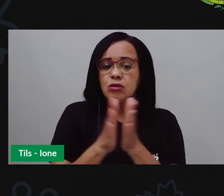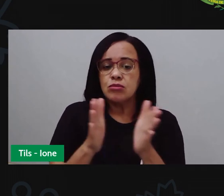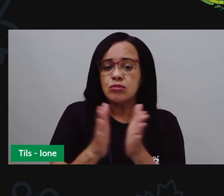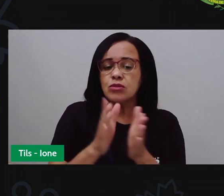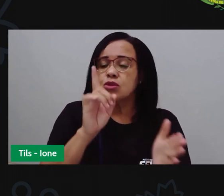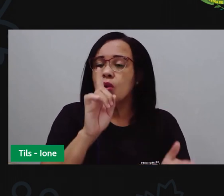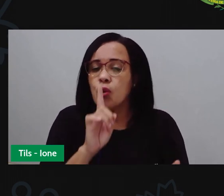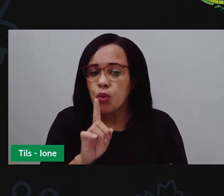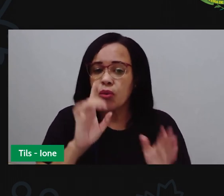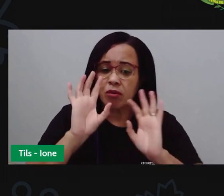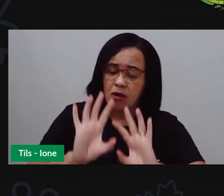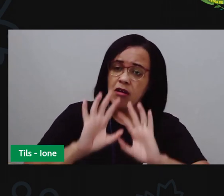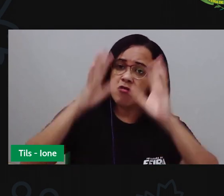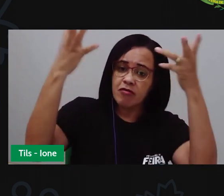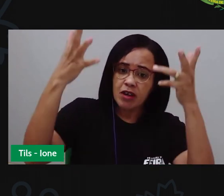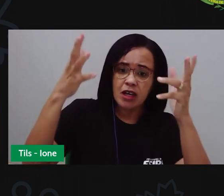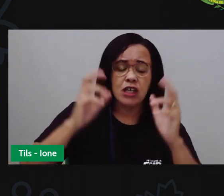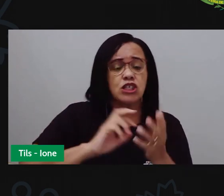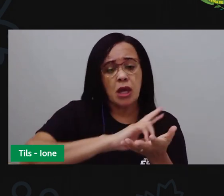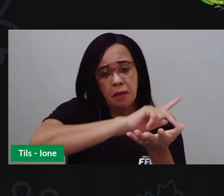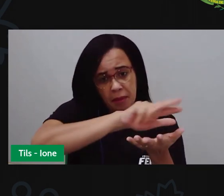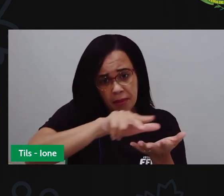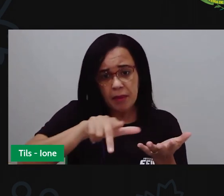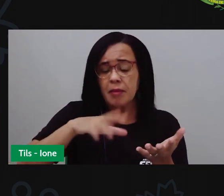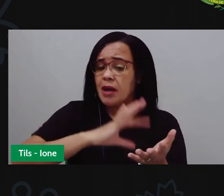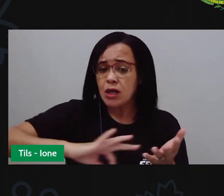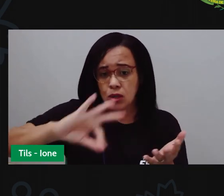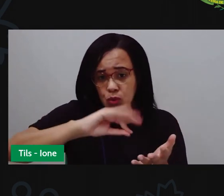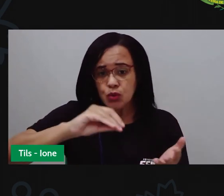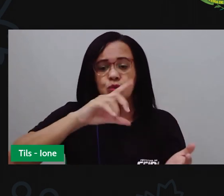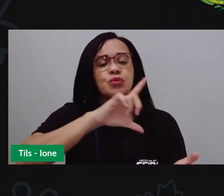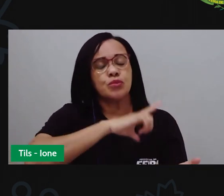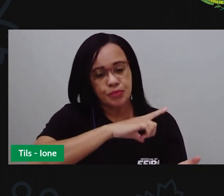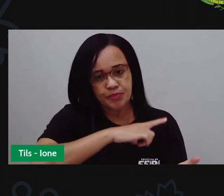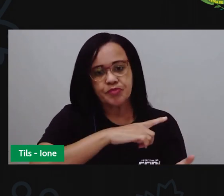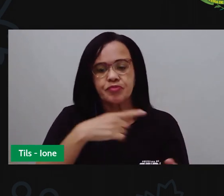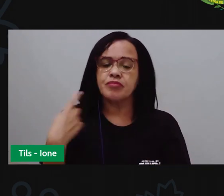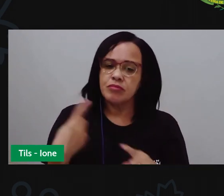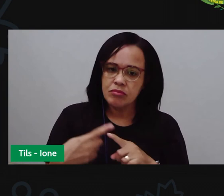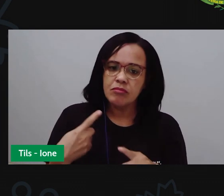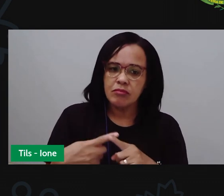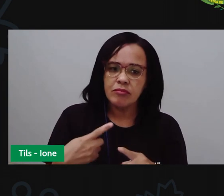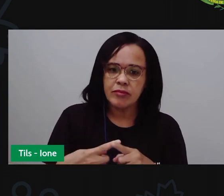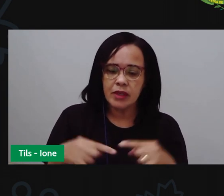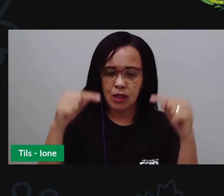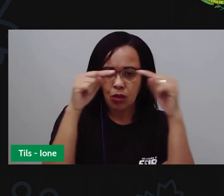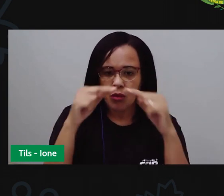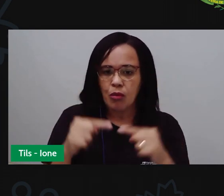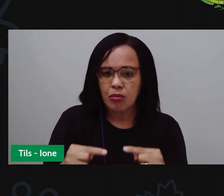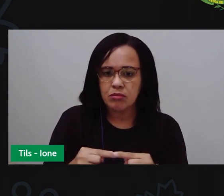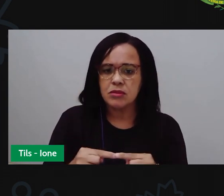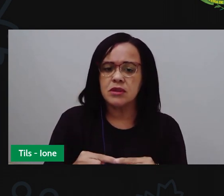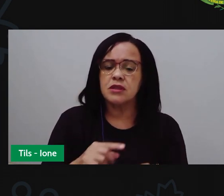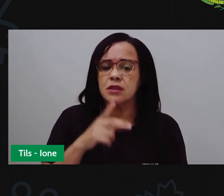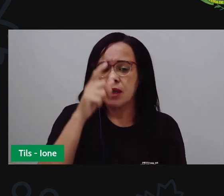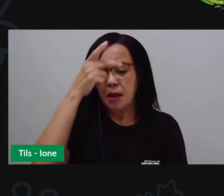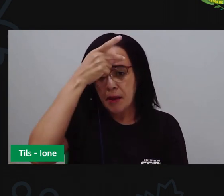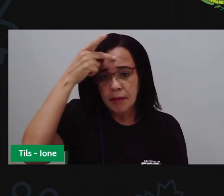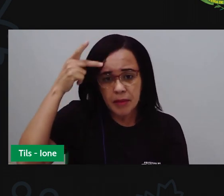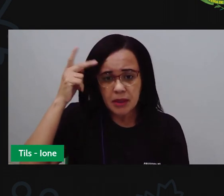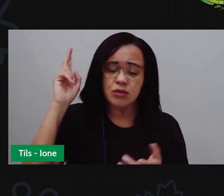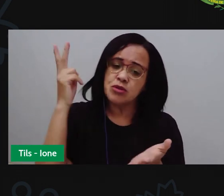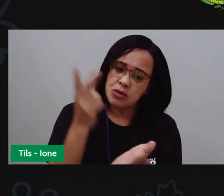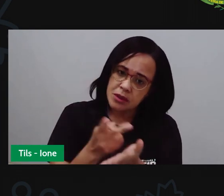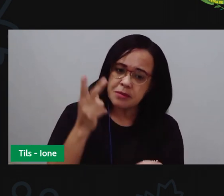É um texto que faz parte do cotidiano, porque as pessoas estão sempre fazendo convites, estão